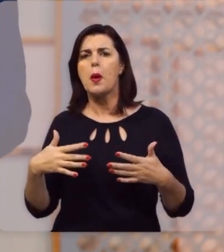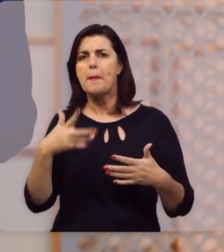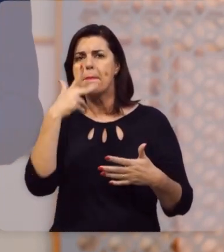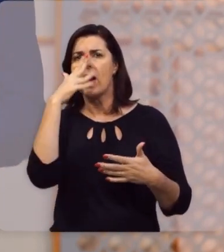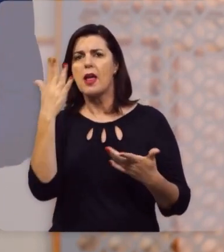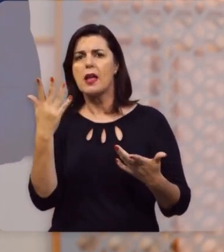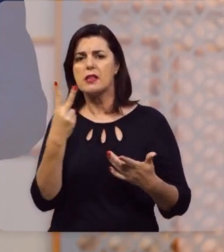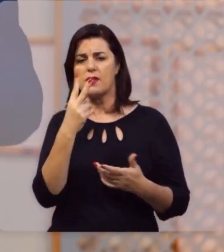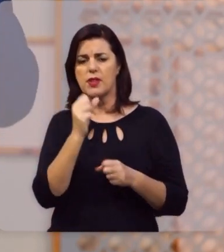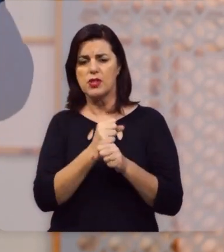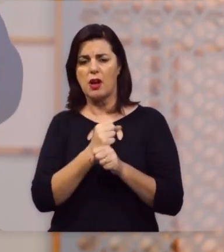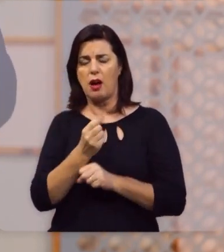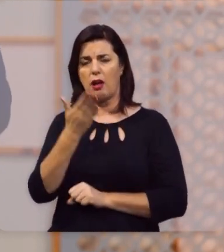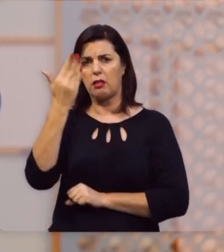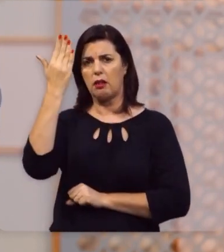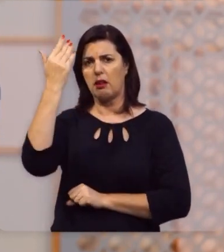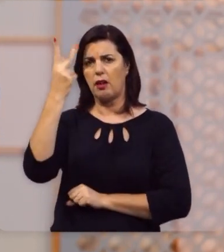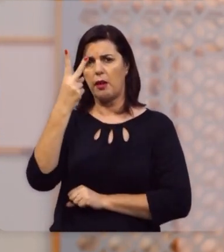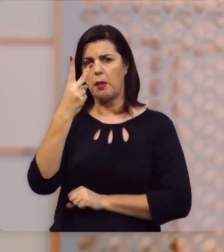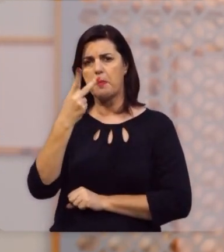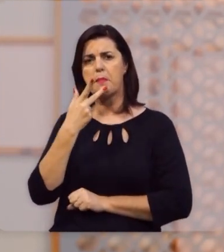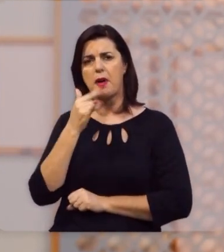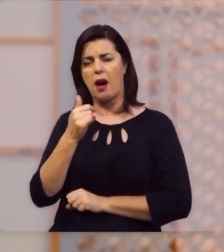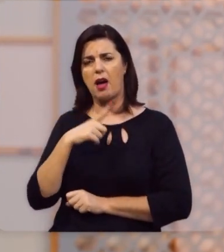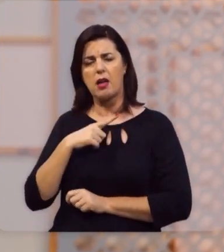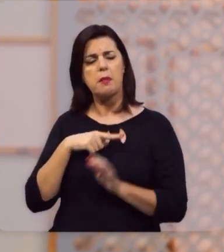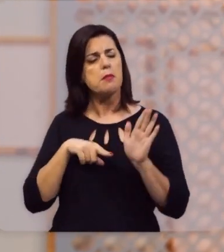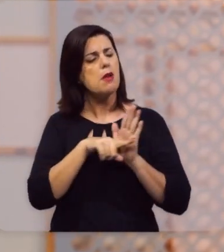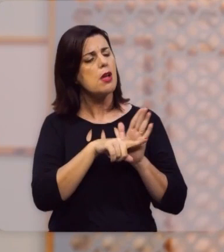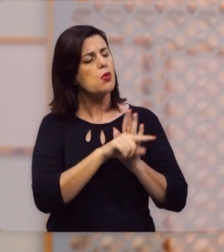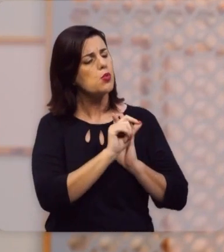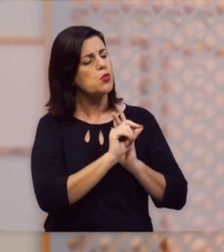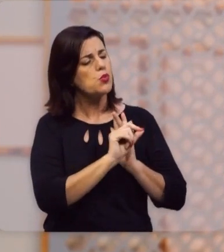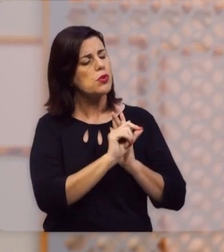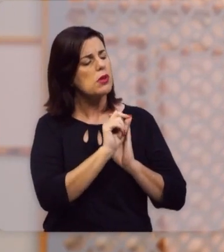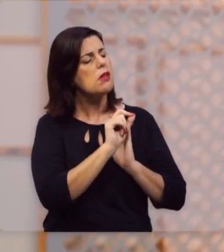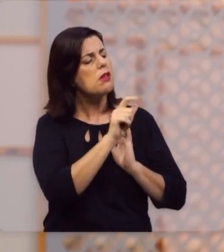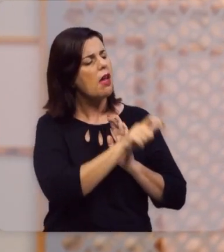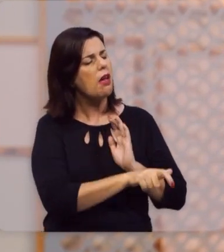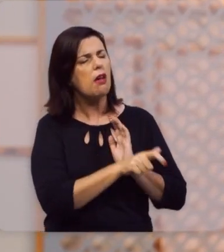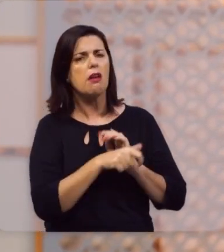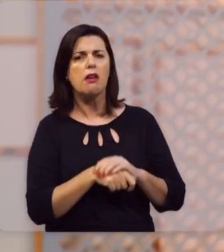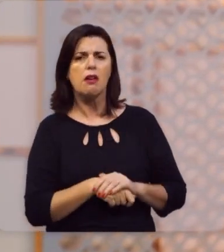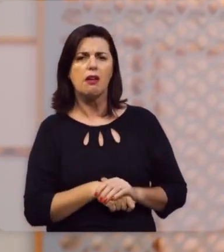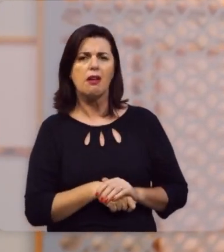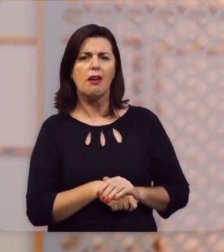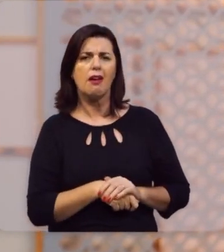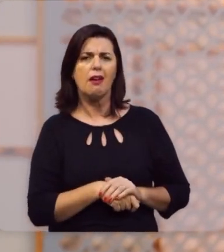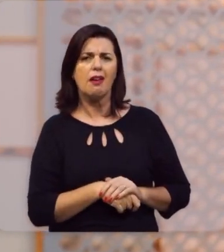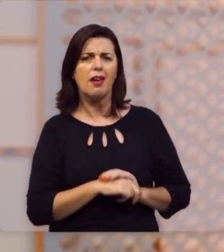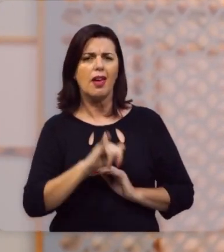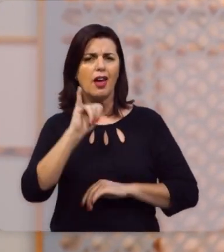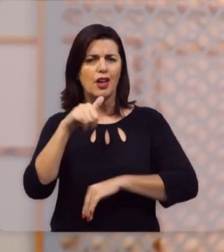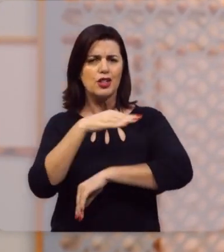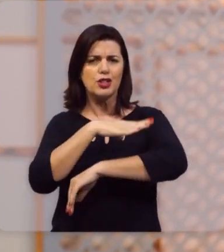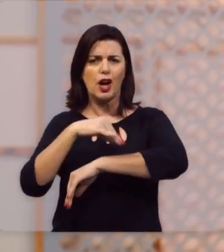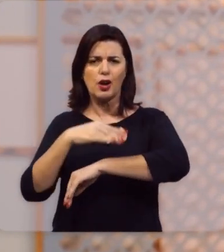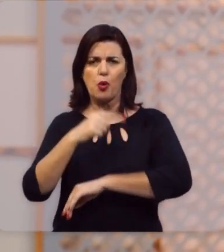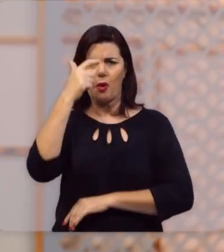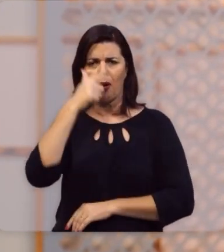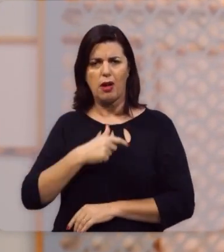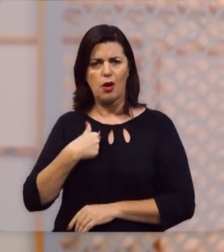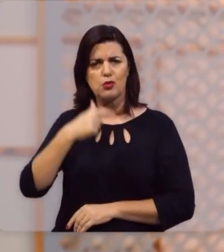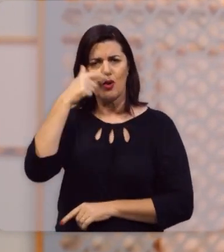porque há 20 anos, o seu pai tinha feito essa pergunta para ele, quem é você? Jacó